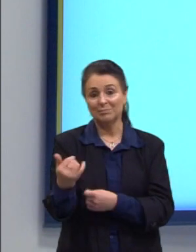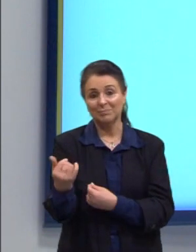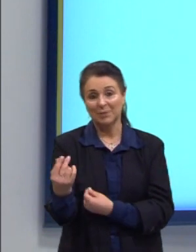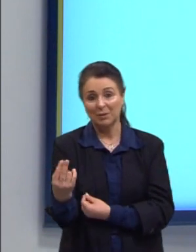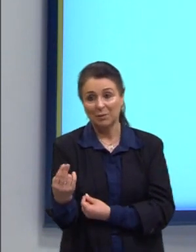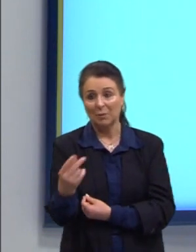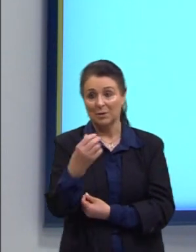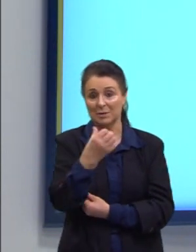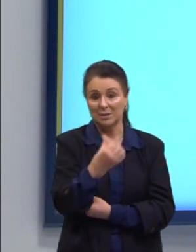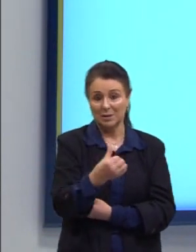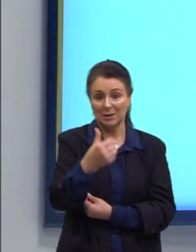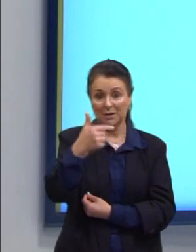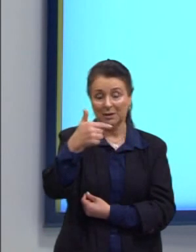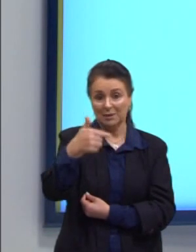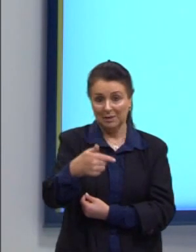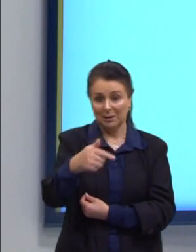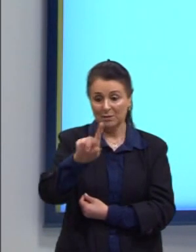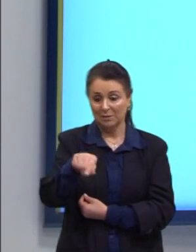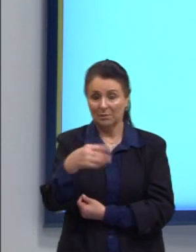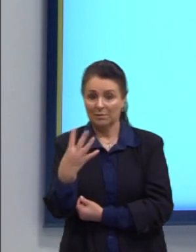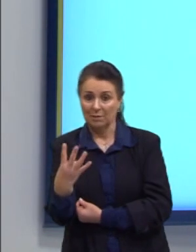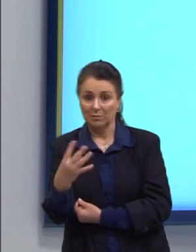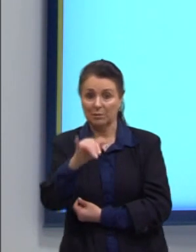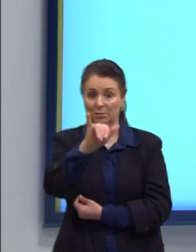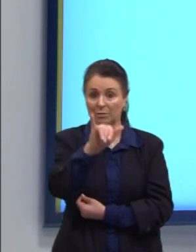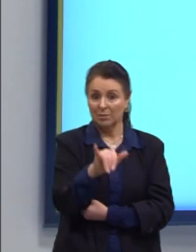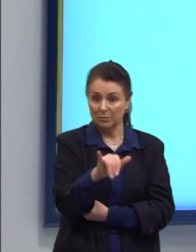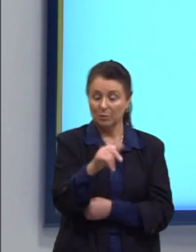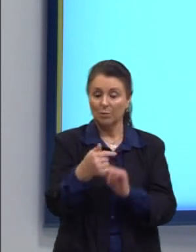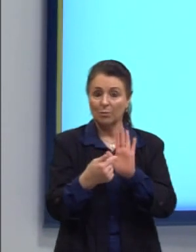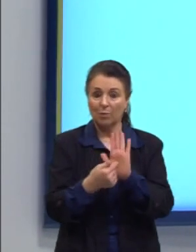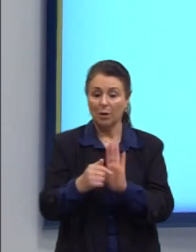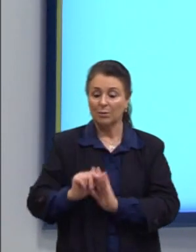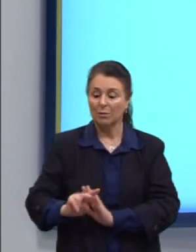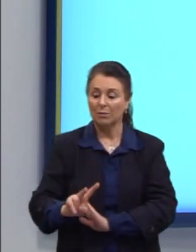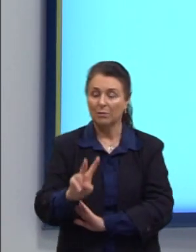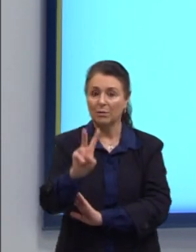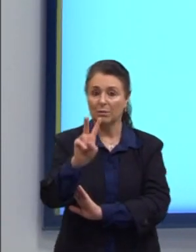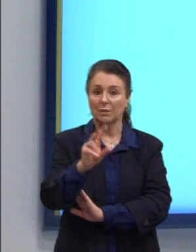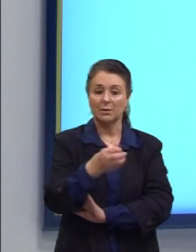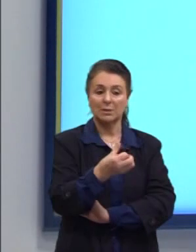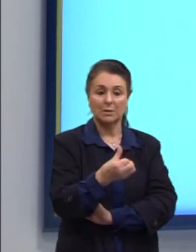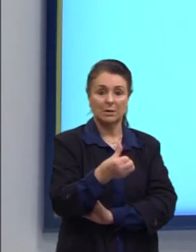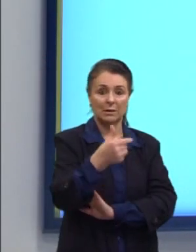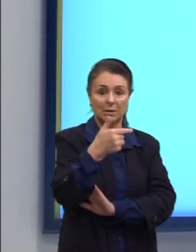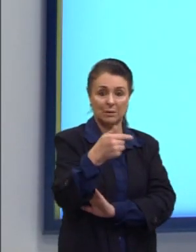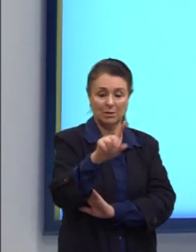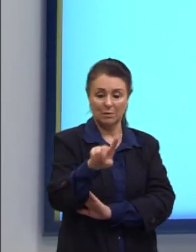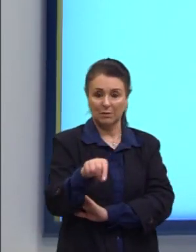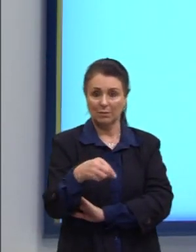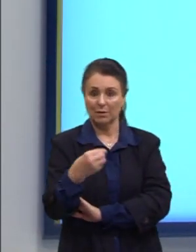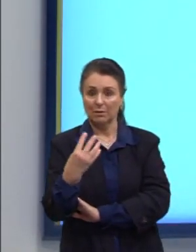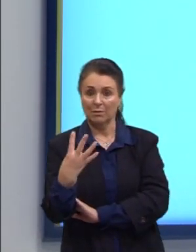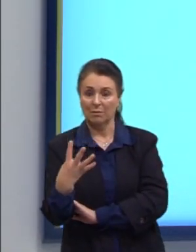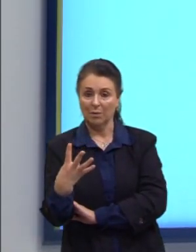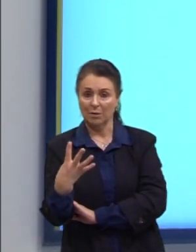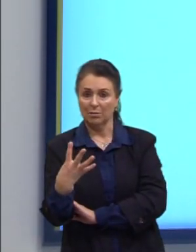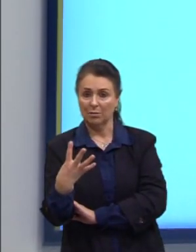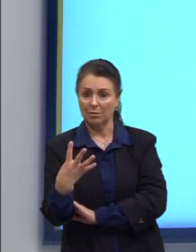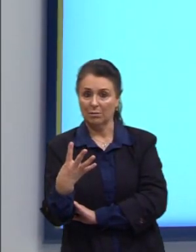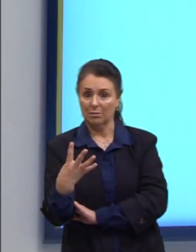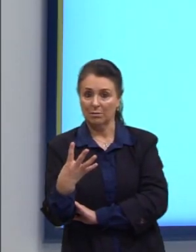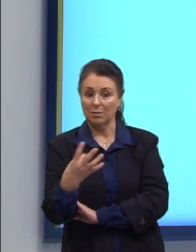,4. E o Y nos traz o valor, né? 67,4 seria